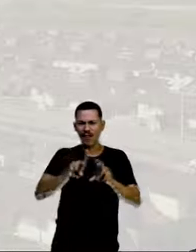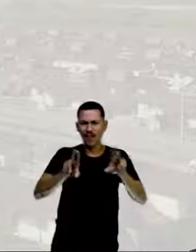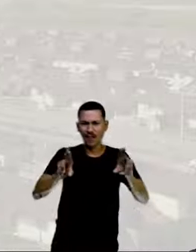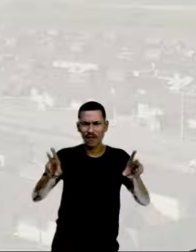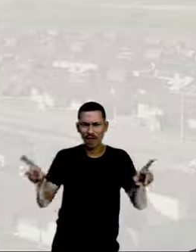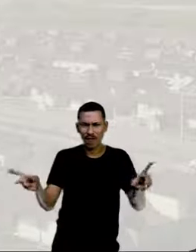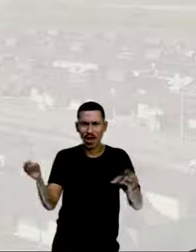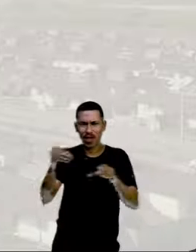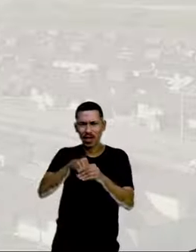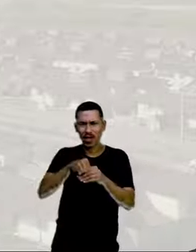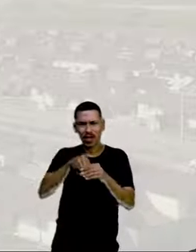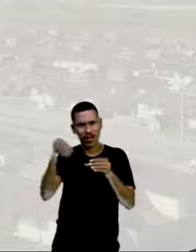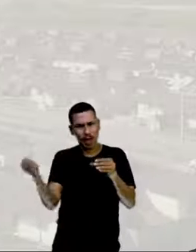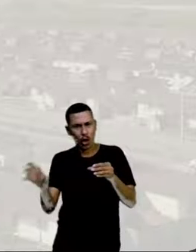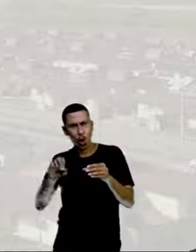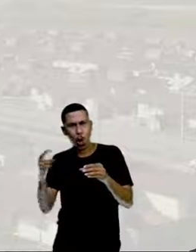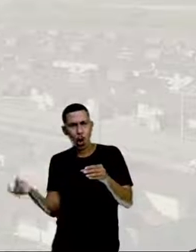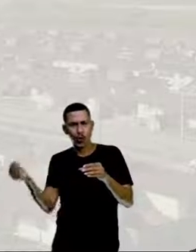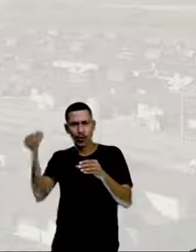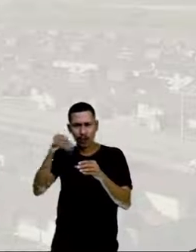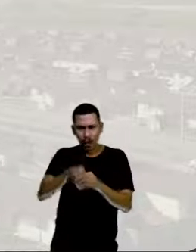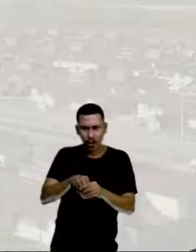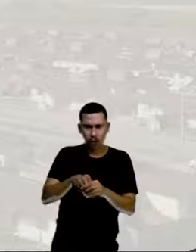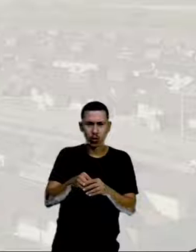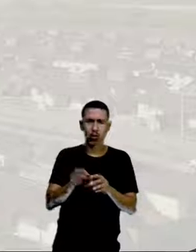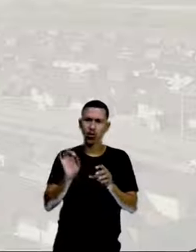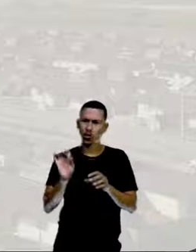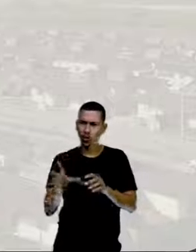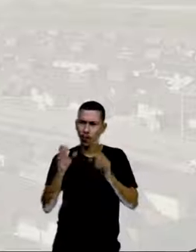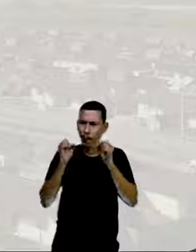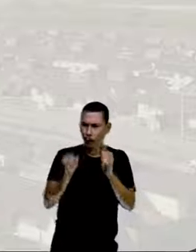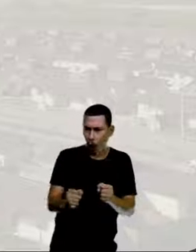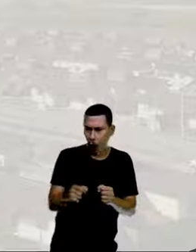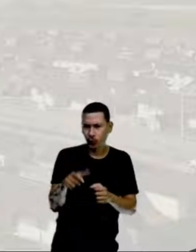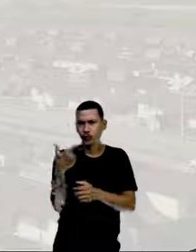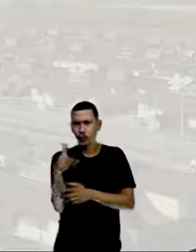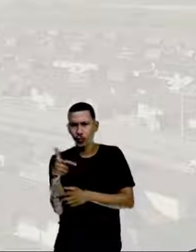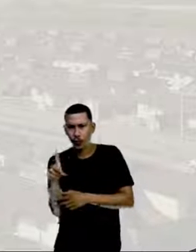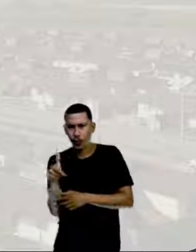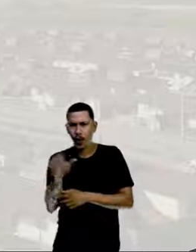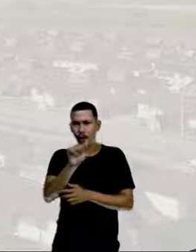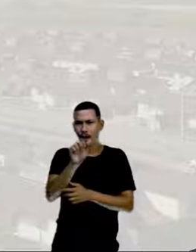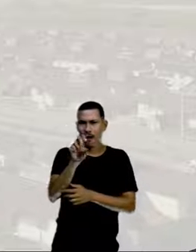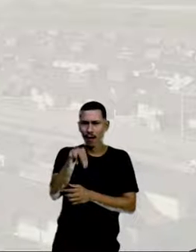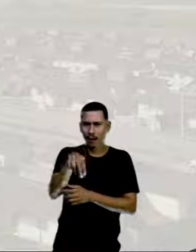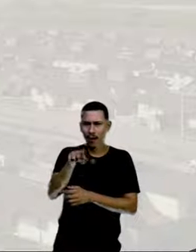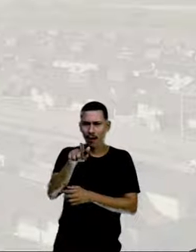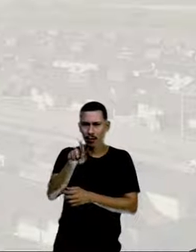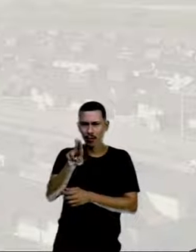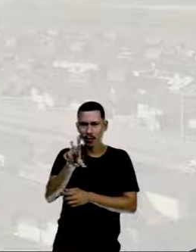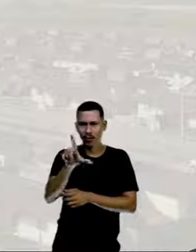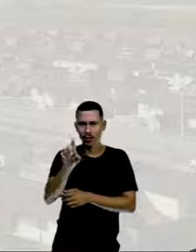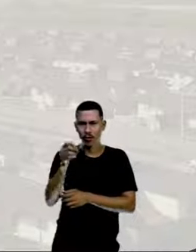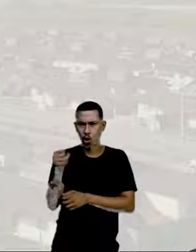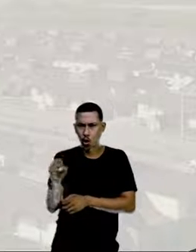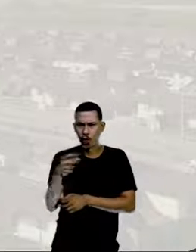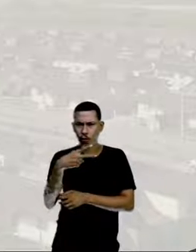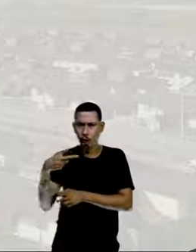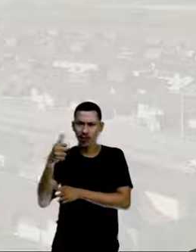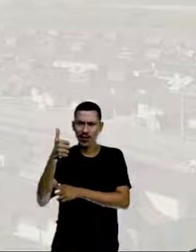A gente viu que a única possibilidade de não ter os ângulos somados a 180,